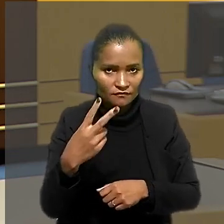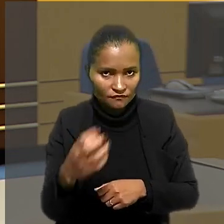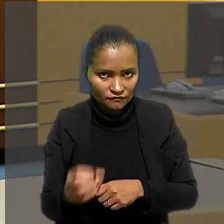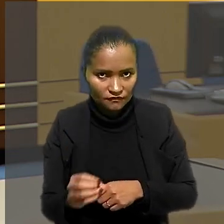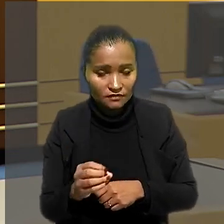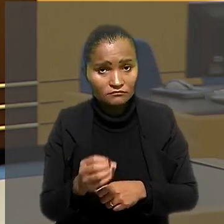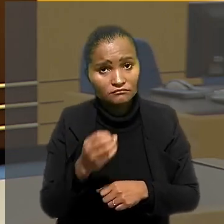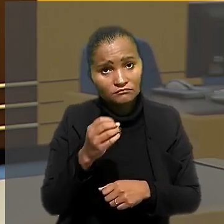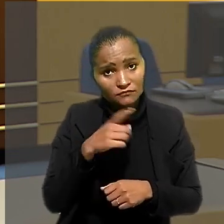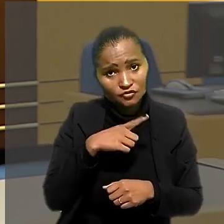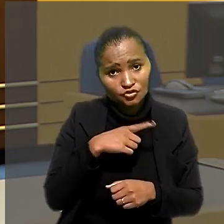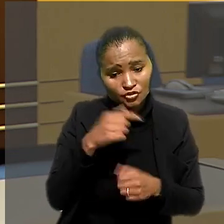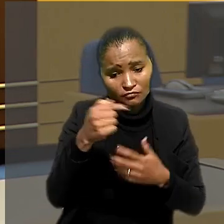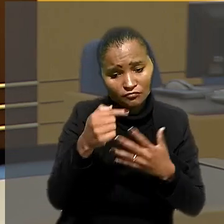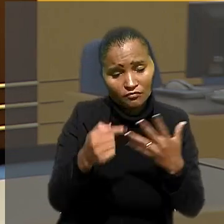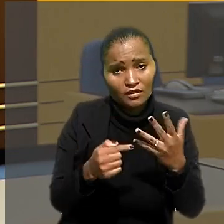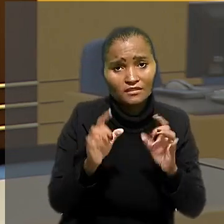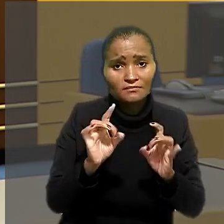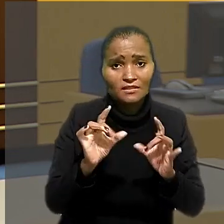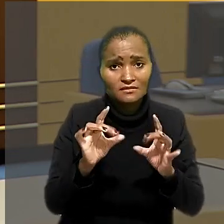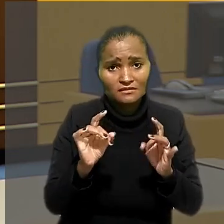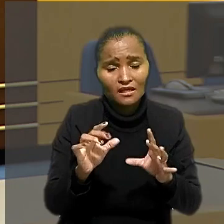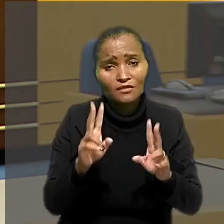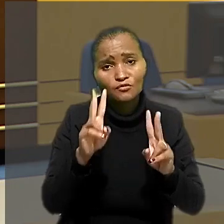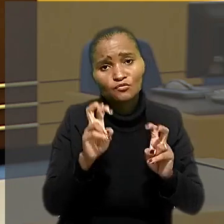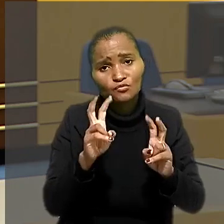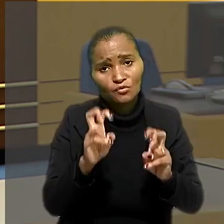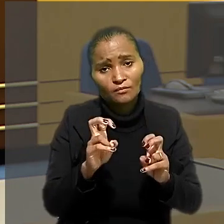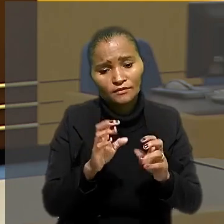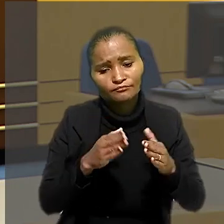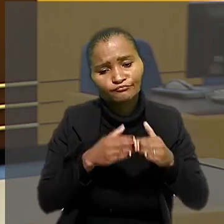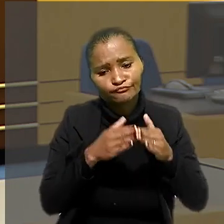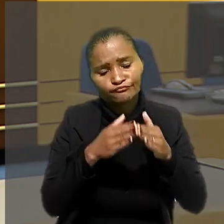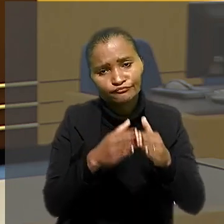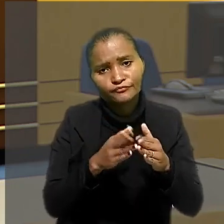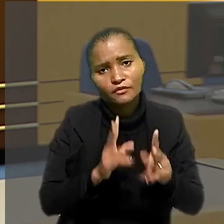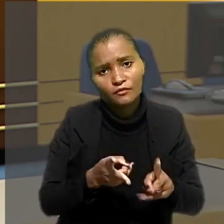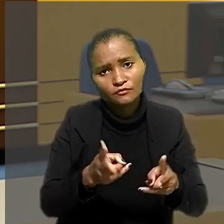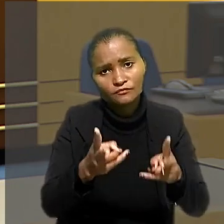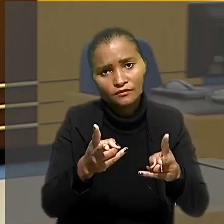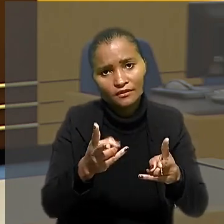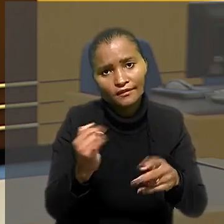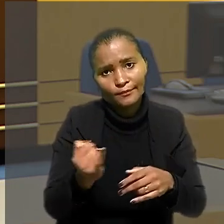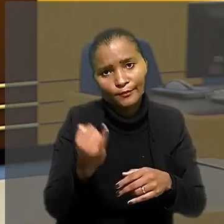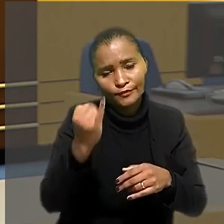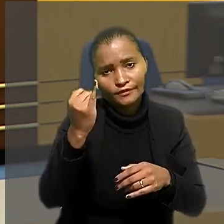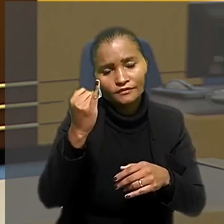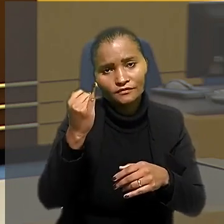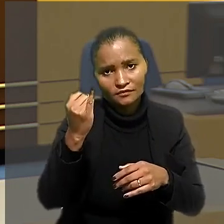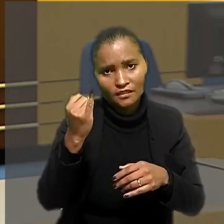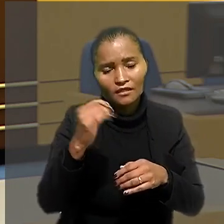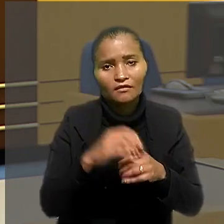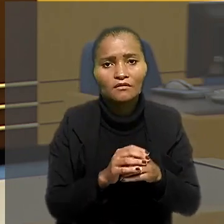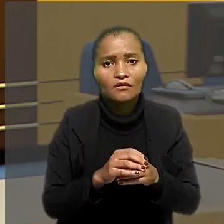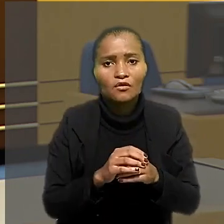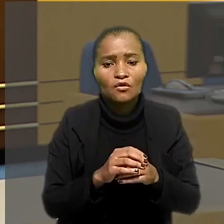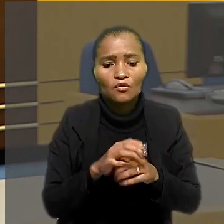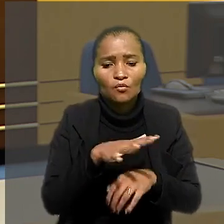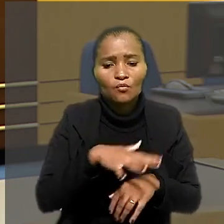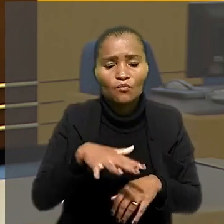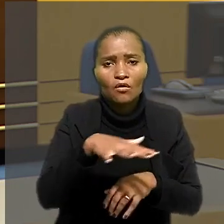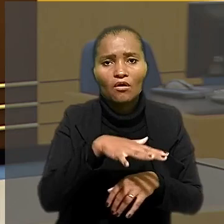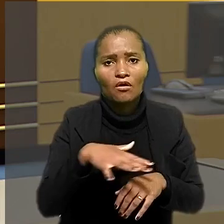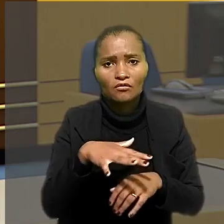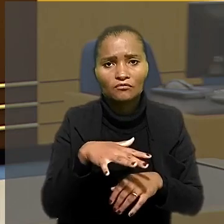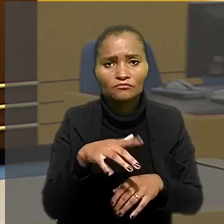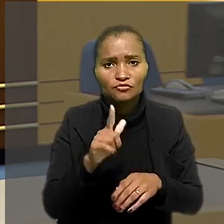preservação das atividades portuárias, consideradas essenciais. A norma proibia o OGMO, órgão de gestão